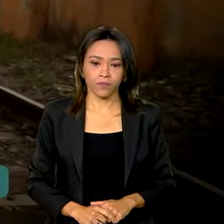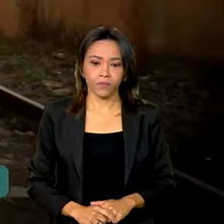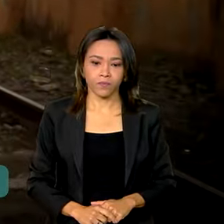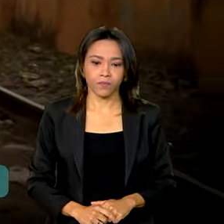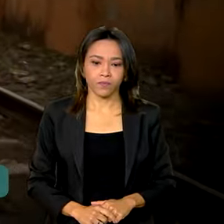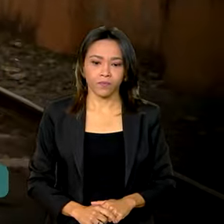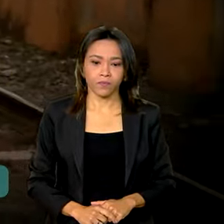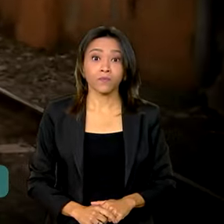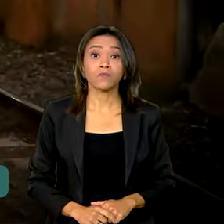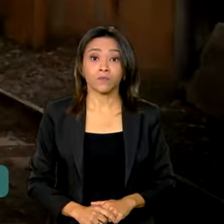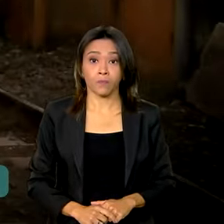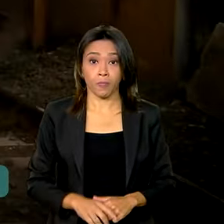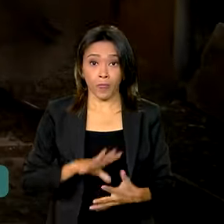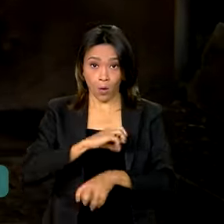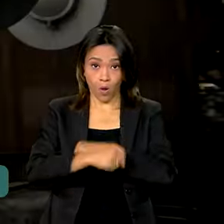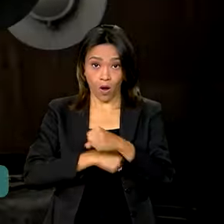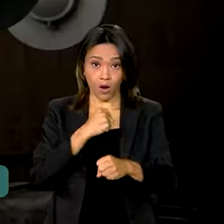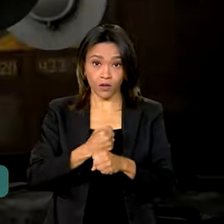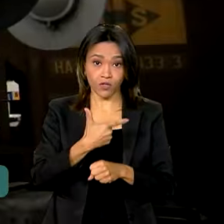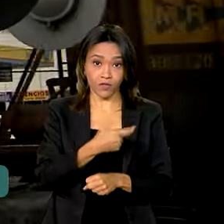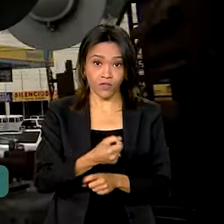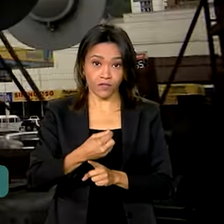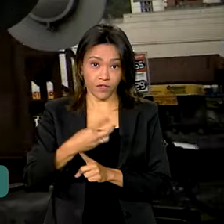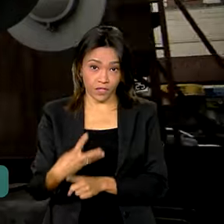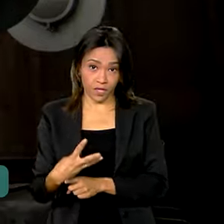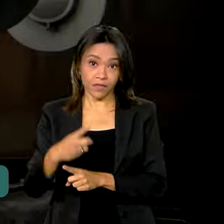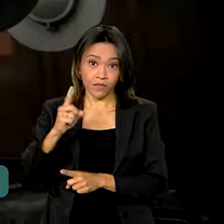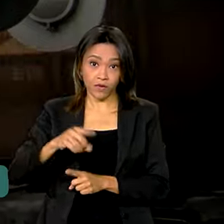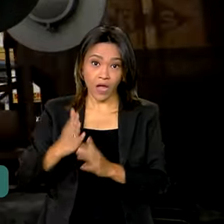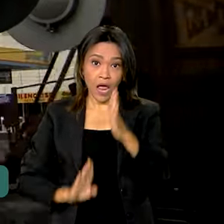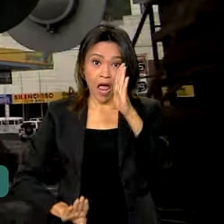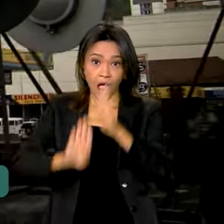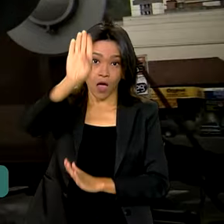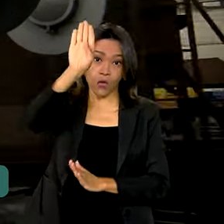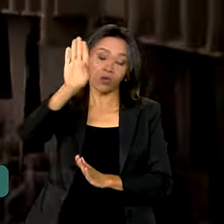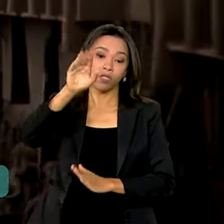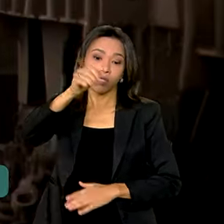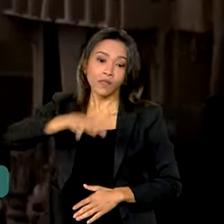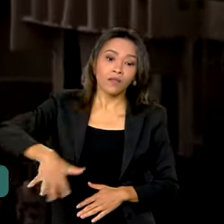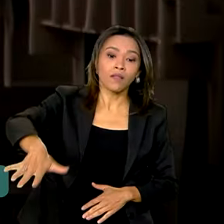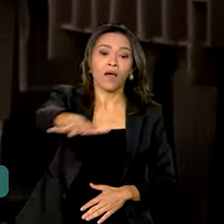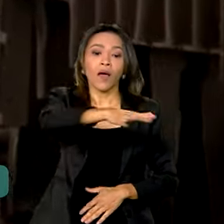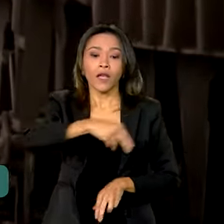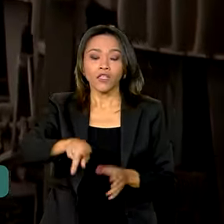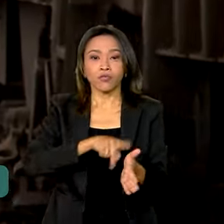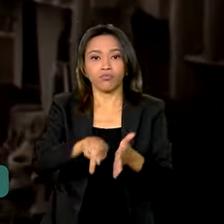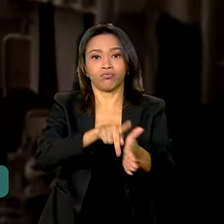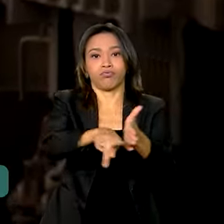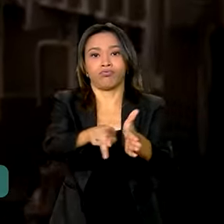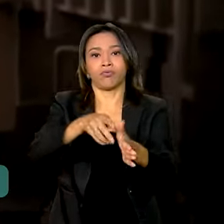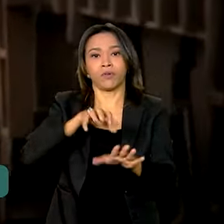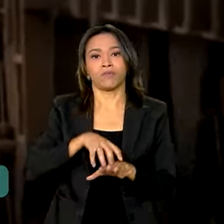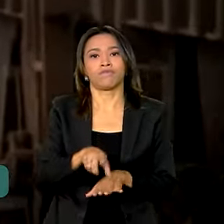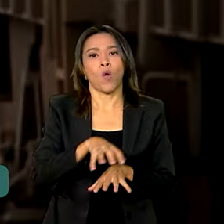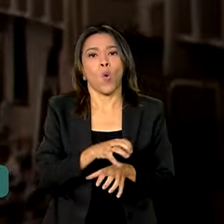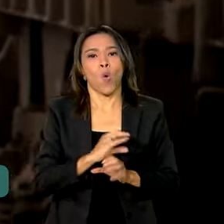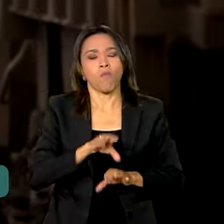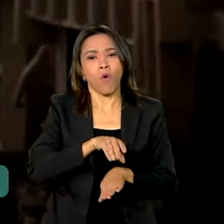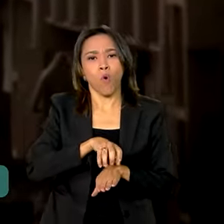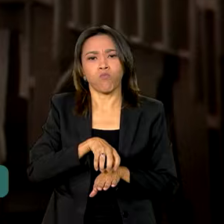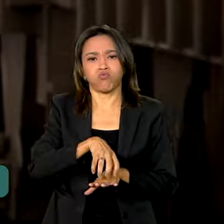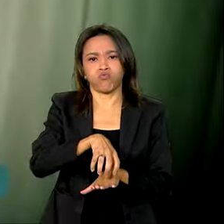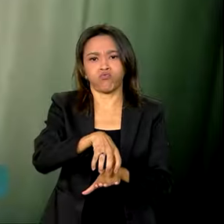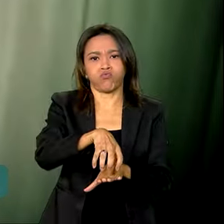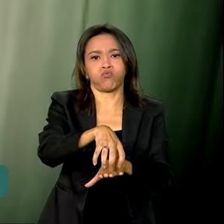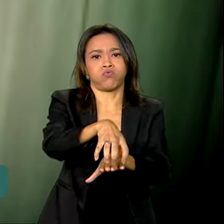O ano de 2023 foi um ano recorde para o transporte de carga geral por ferrovias.